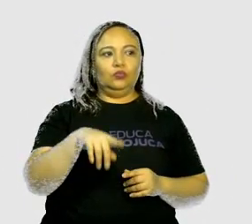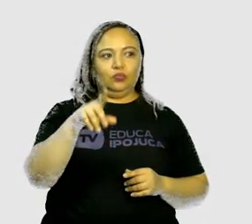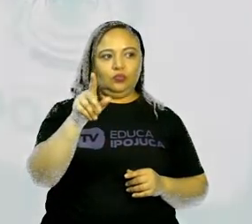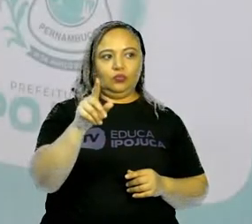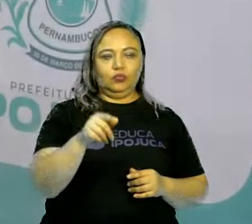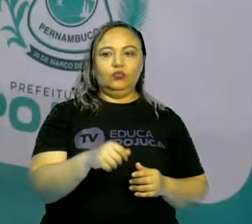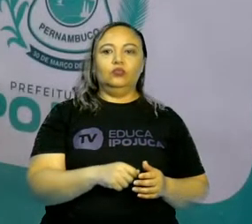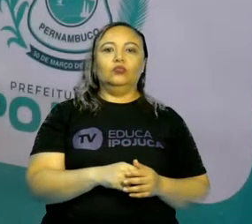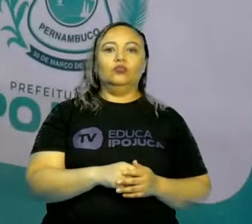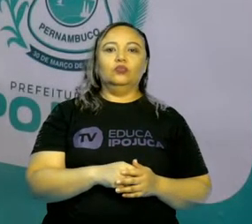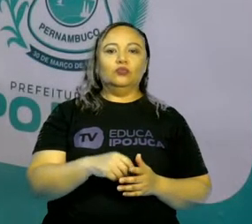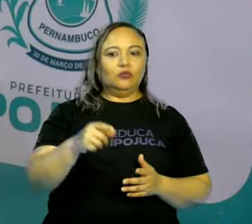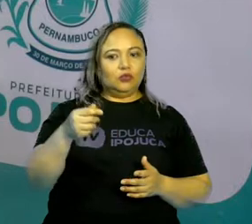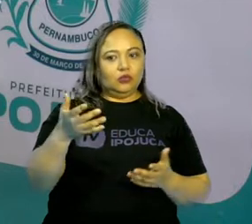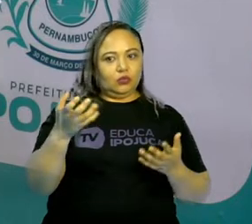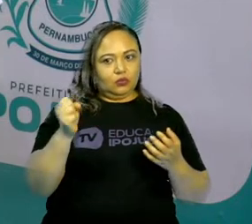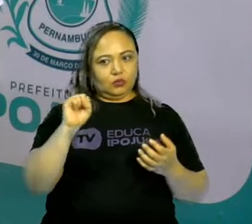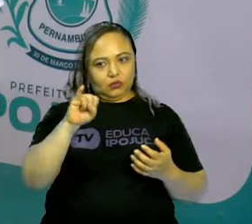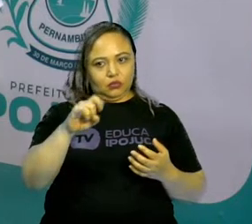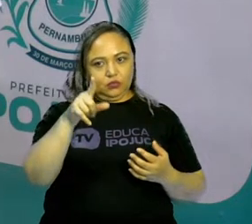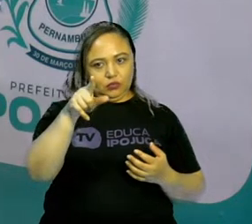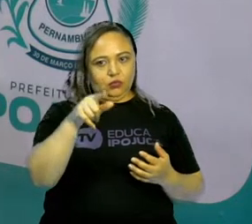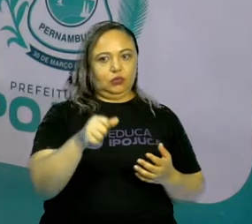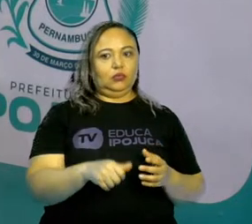Que é pré-pago, que paga depois,